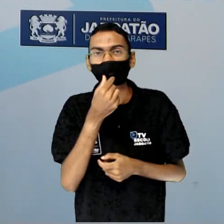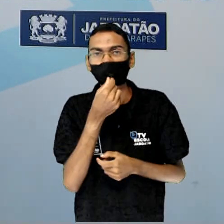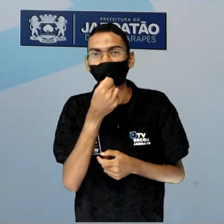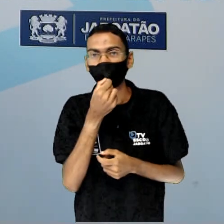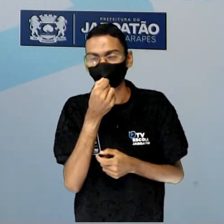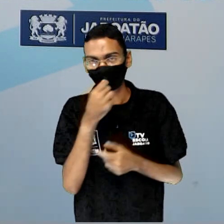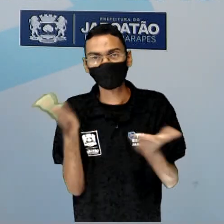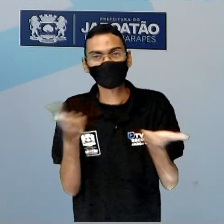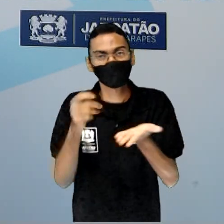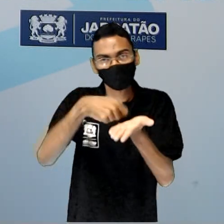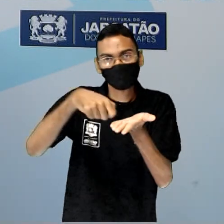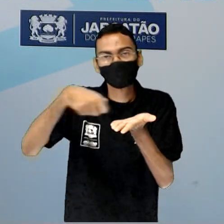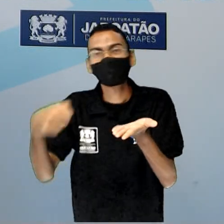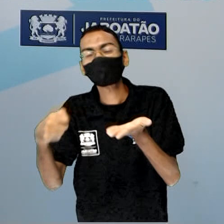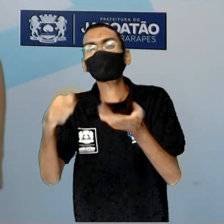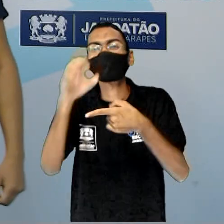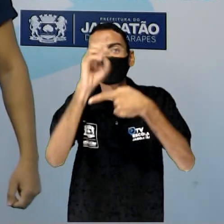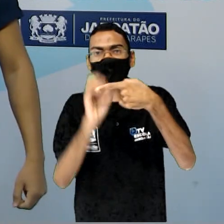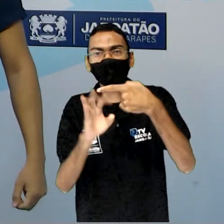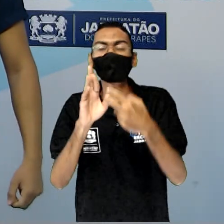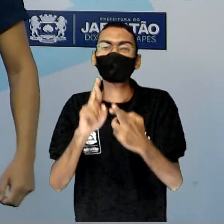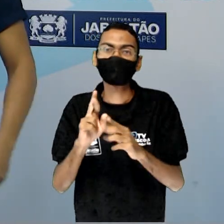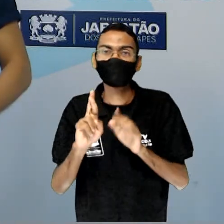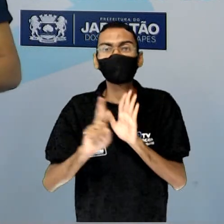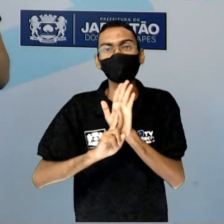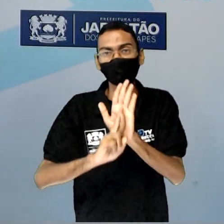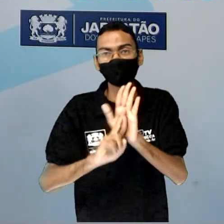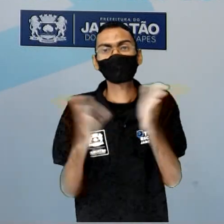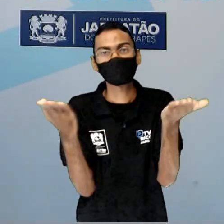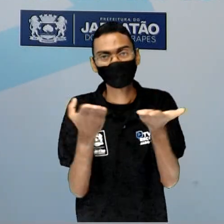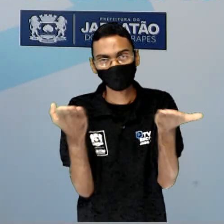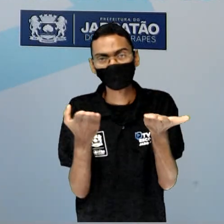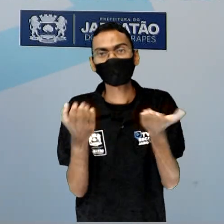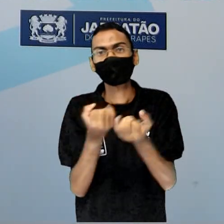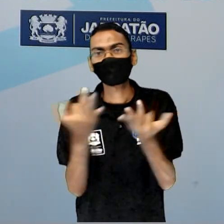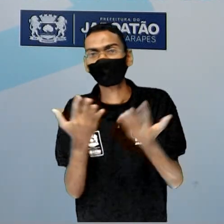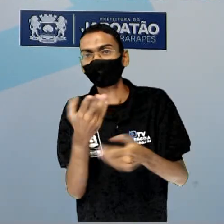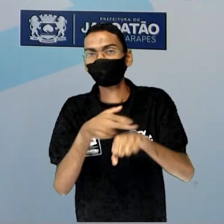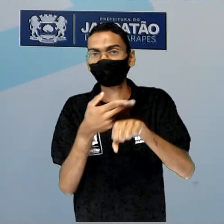escrever a fração que representa a quantidade de chocolate que eles comeram.